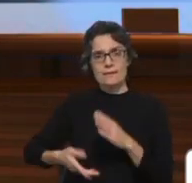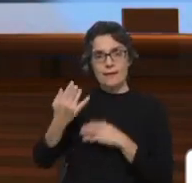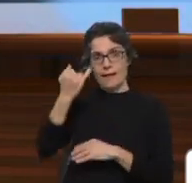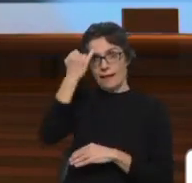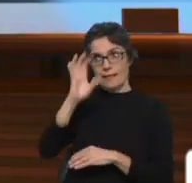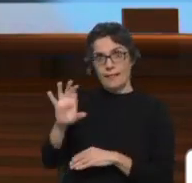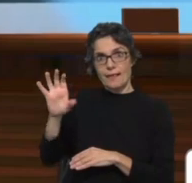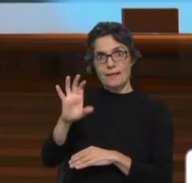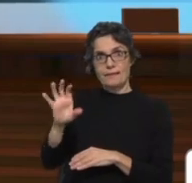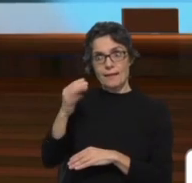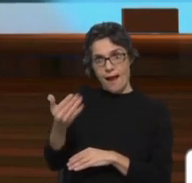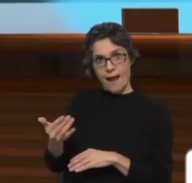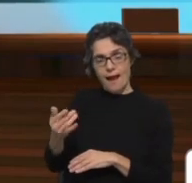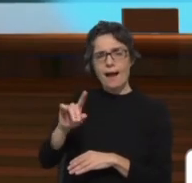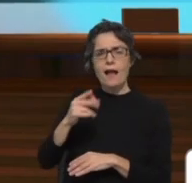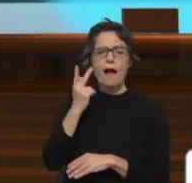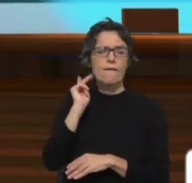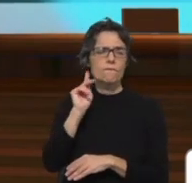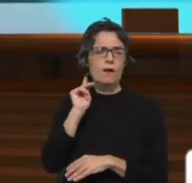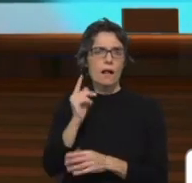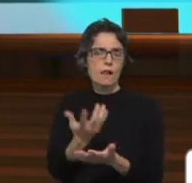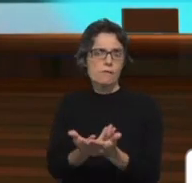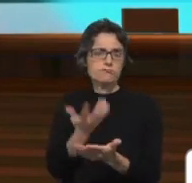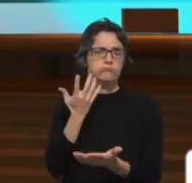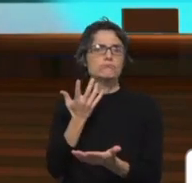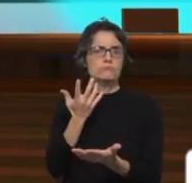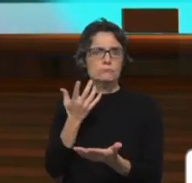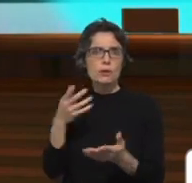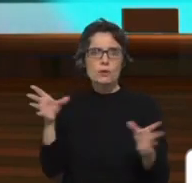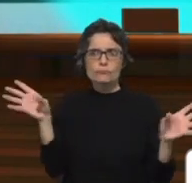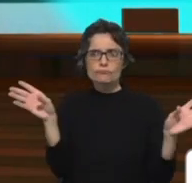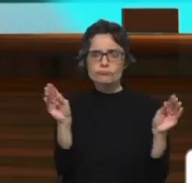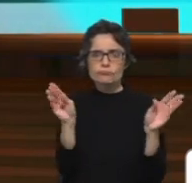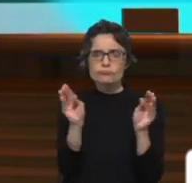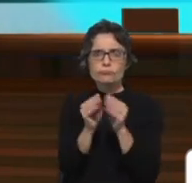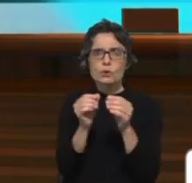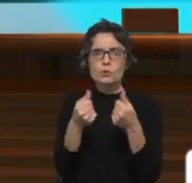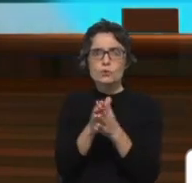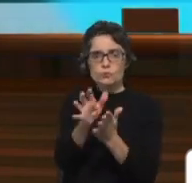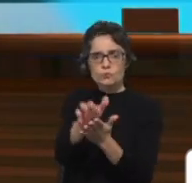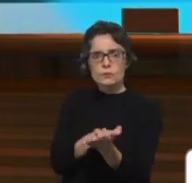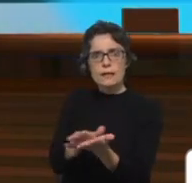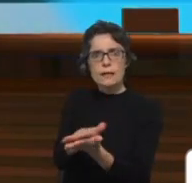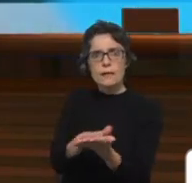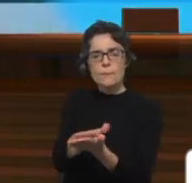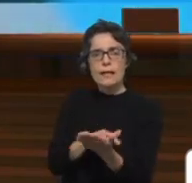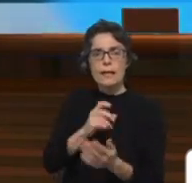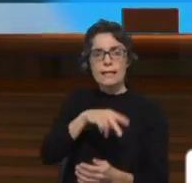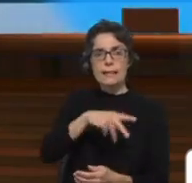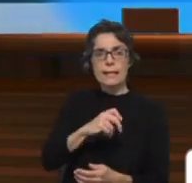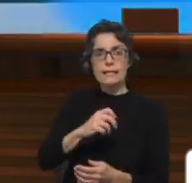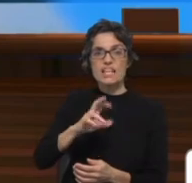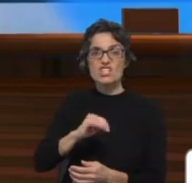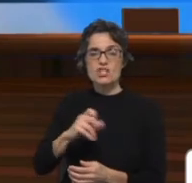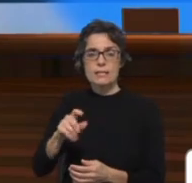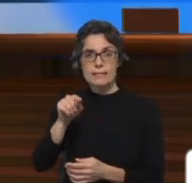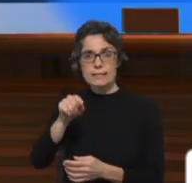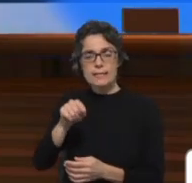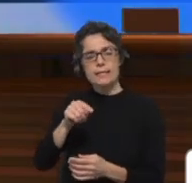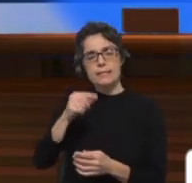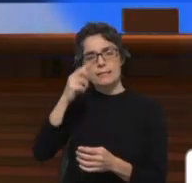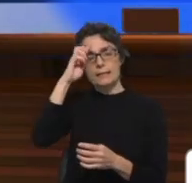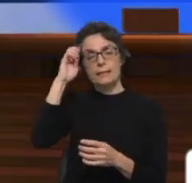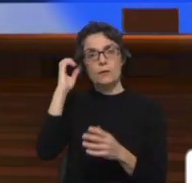Realizou uma tarefa de valor inestimável ao reunir todos estes conceitos num texto chamado Nathya Shastra, referência para os